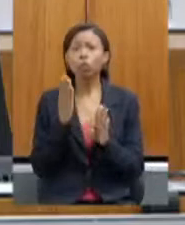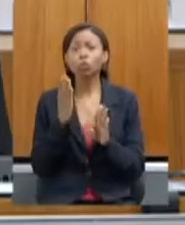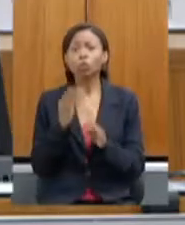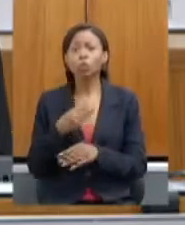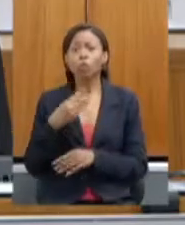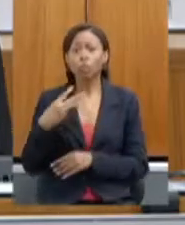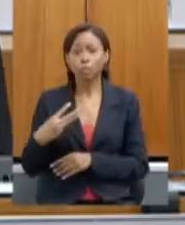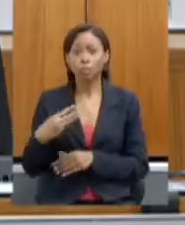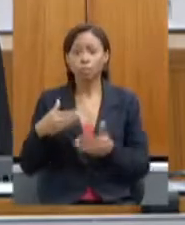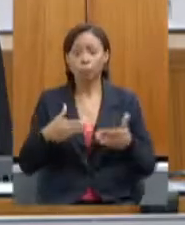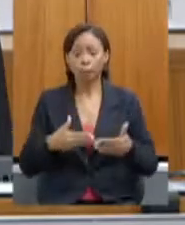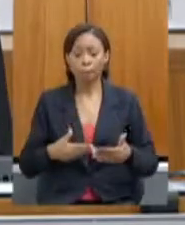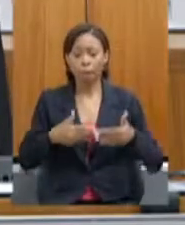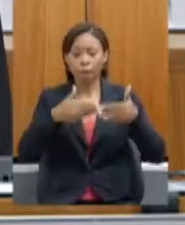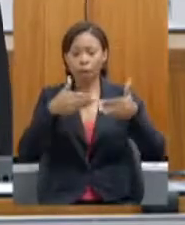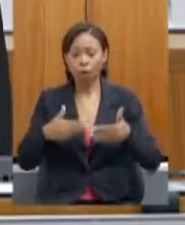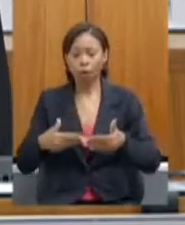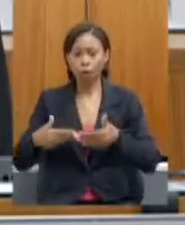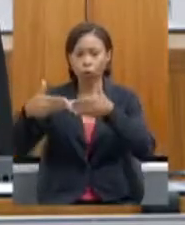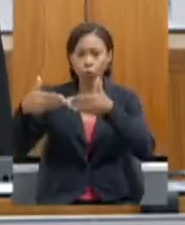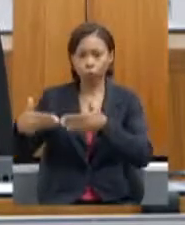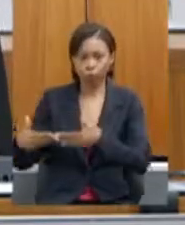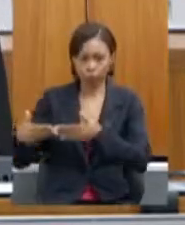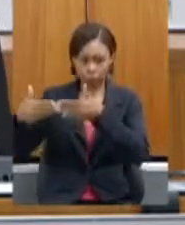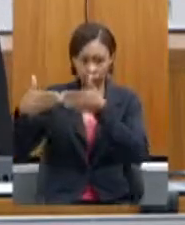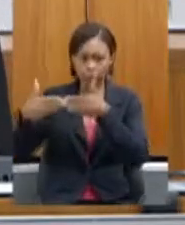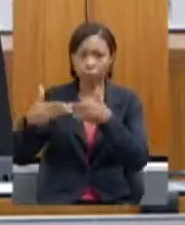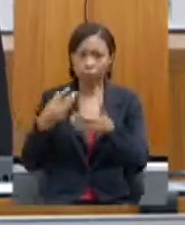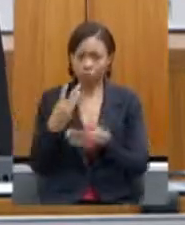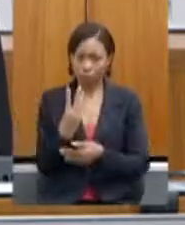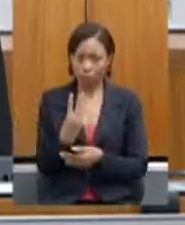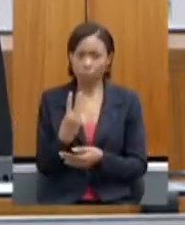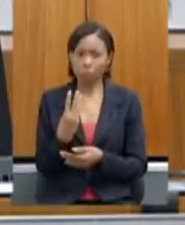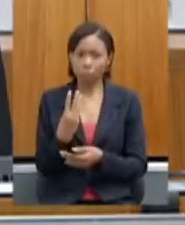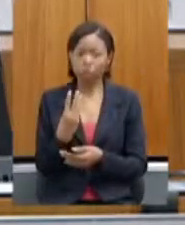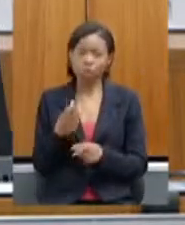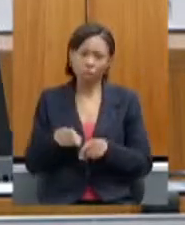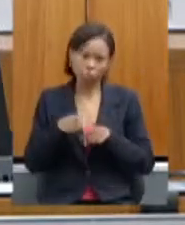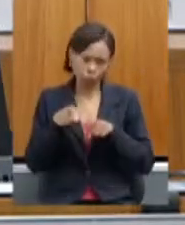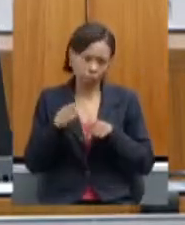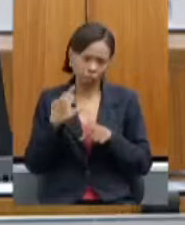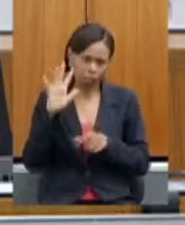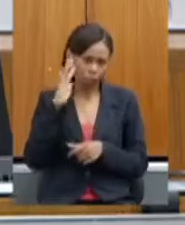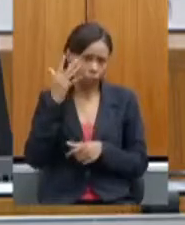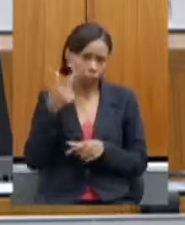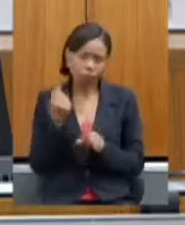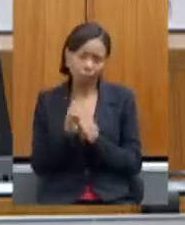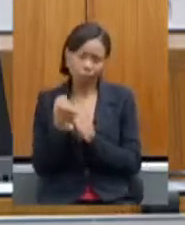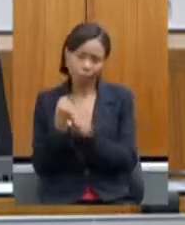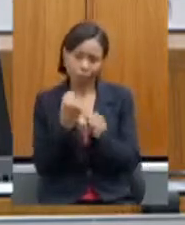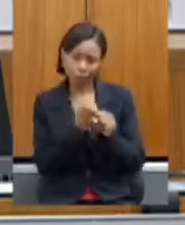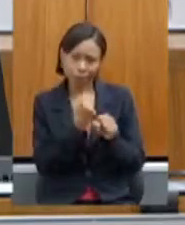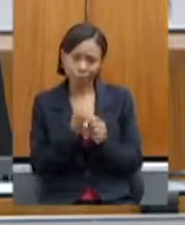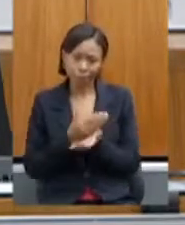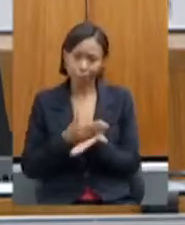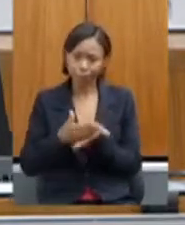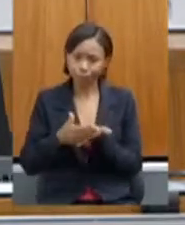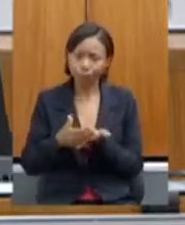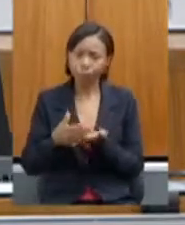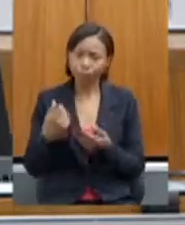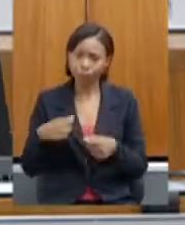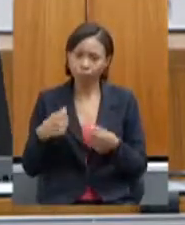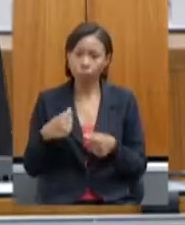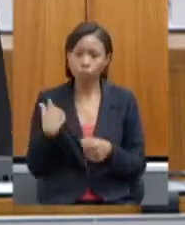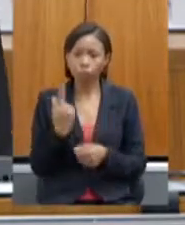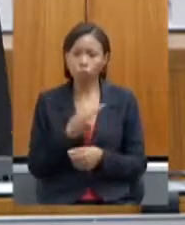três barragens que a gente consegue, que tem a questão fundiária resolvida para que essa construção comece. Então, nós estamos elaborando um